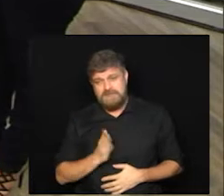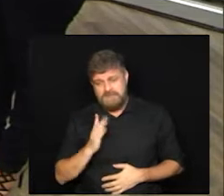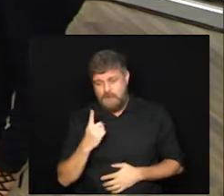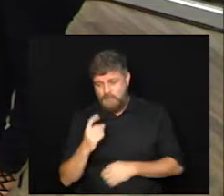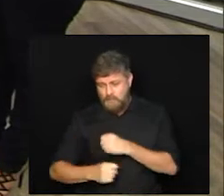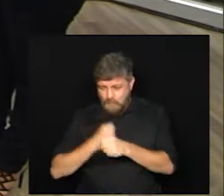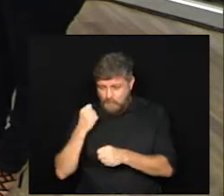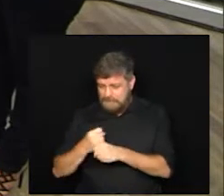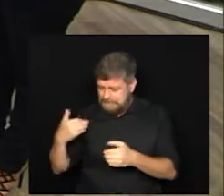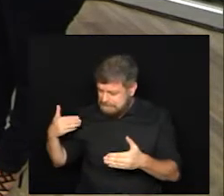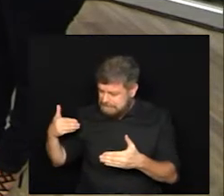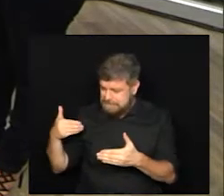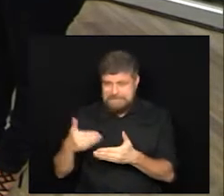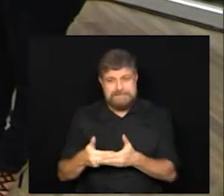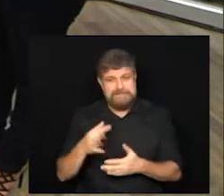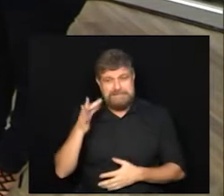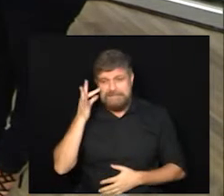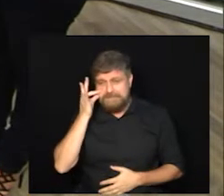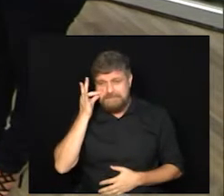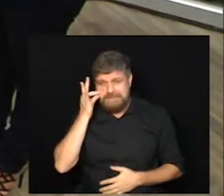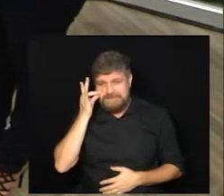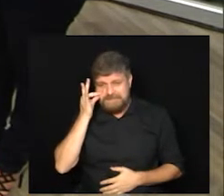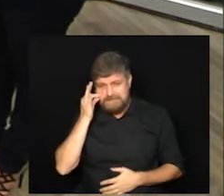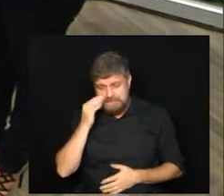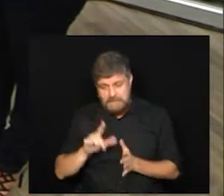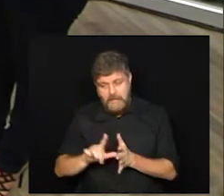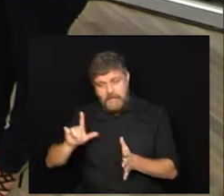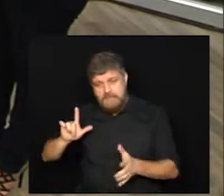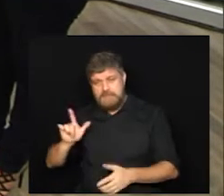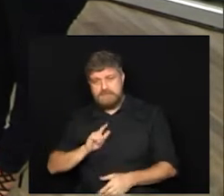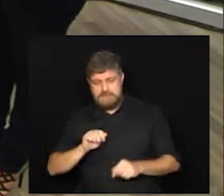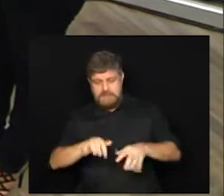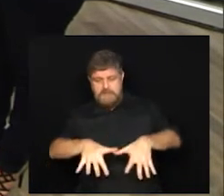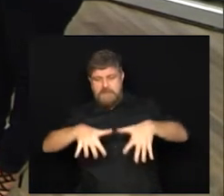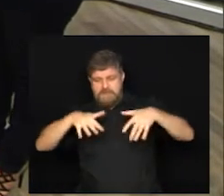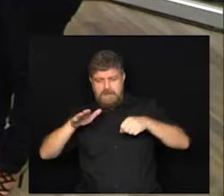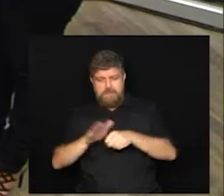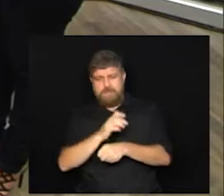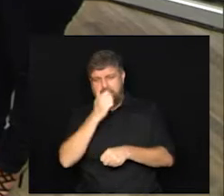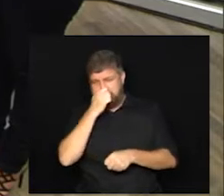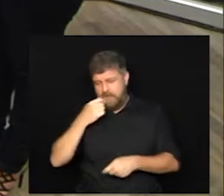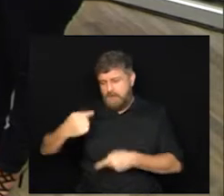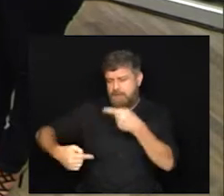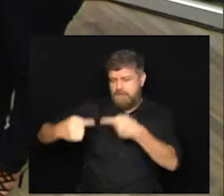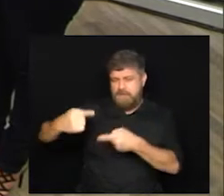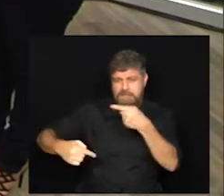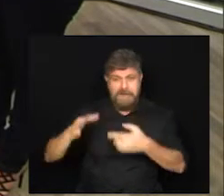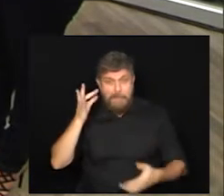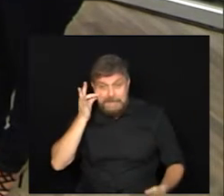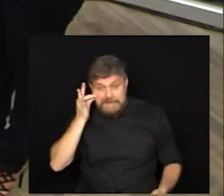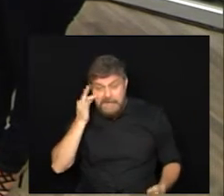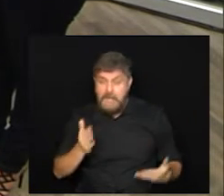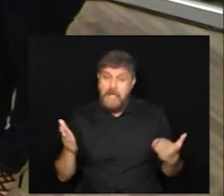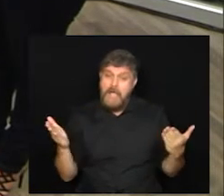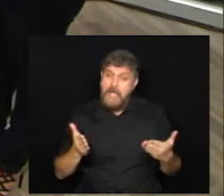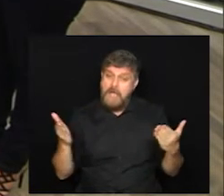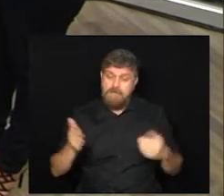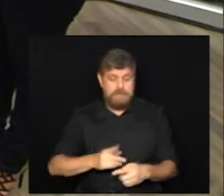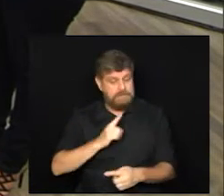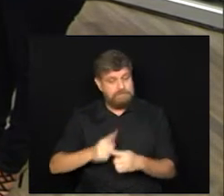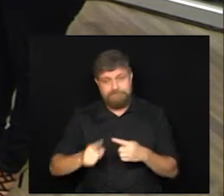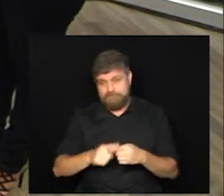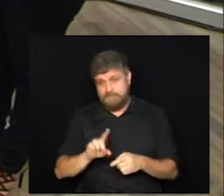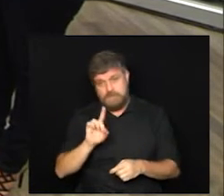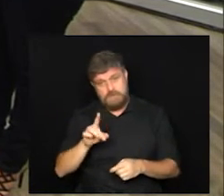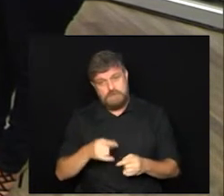um ano com a presença antes a gente tinha aqui as pessoas no plenário no plenarinho e agora toda a participação é de